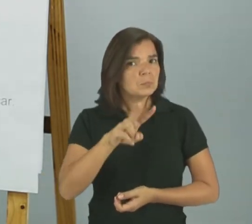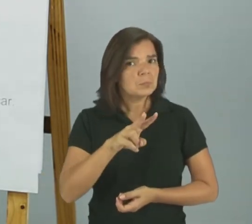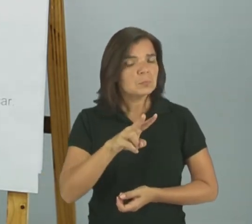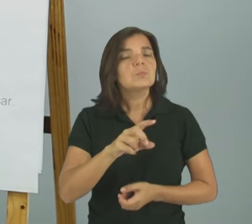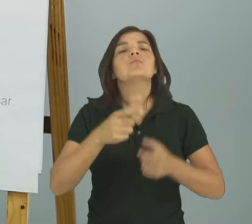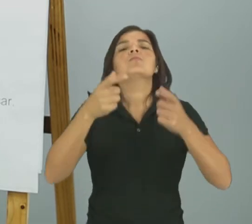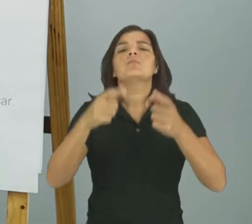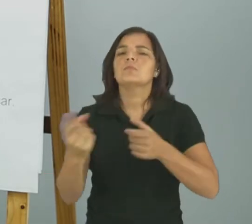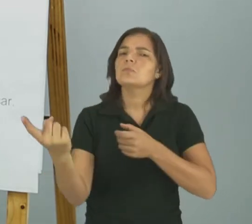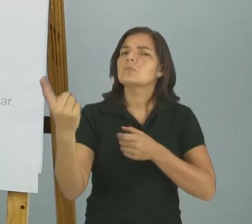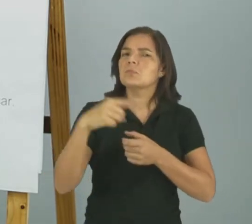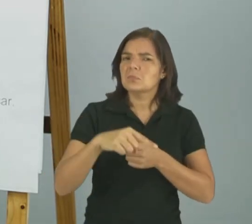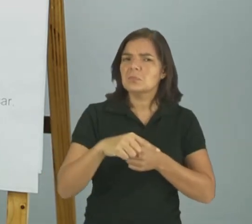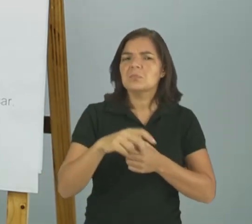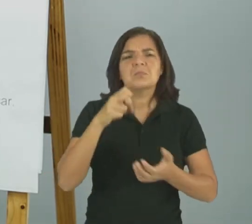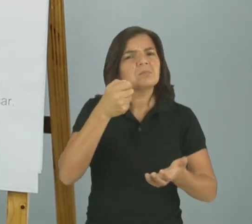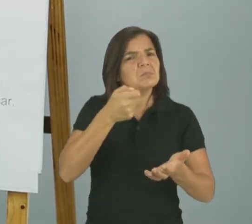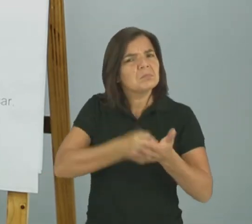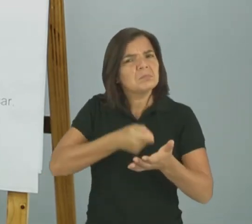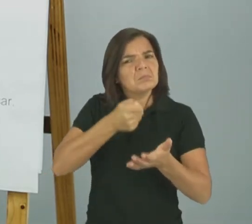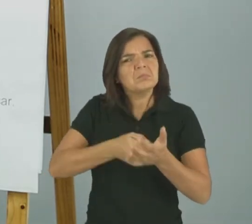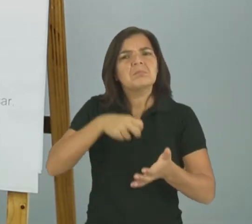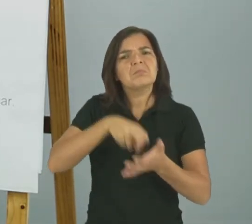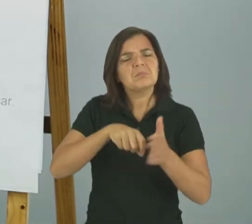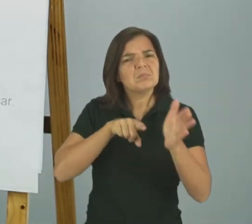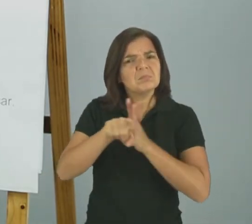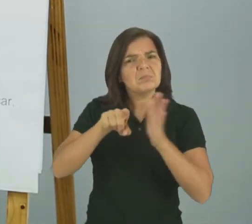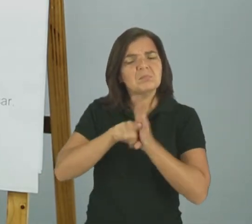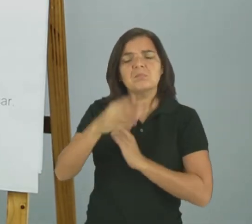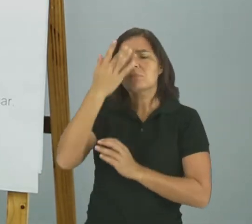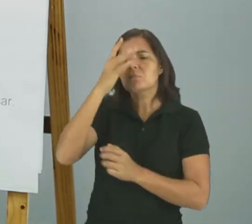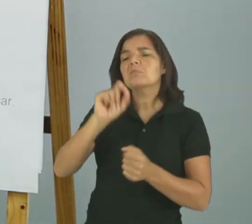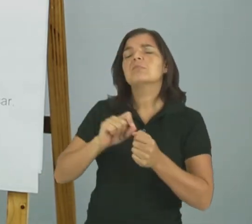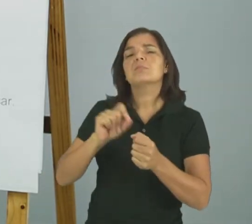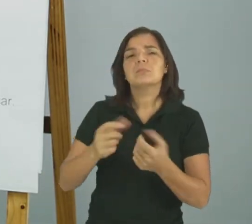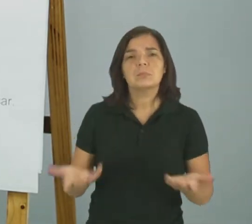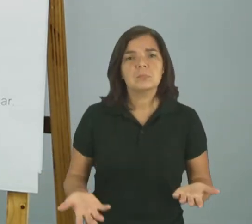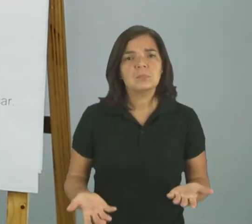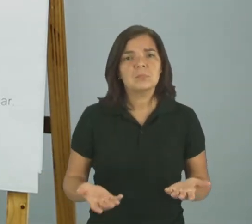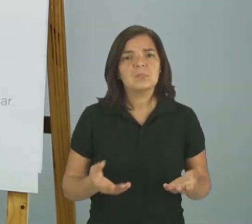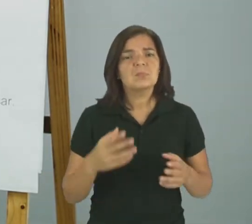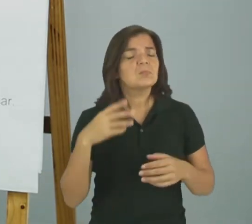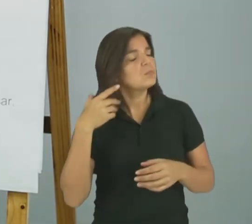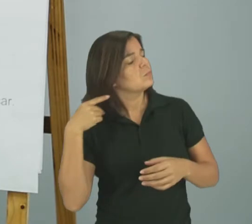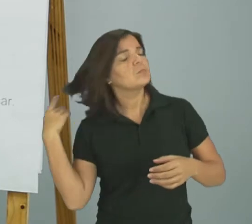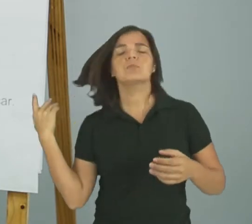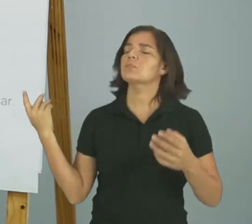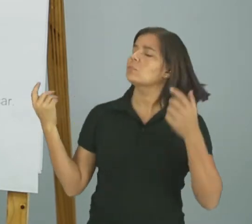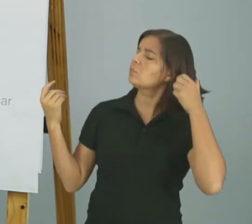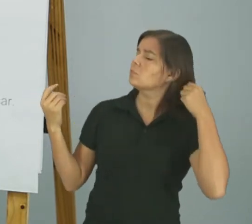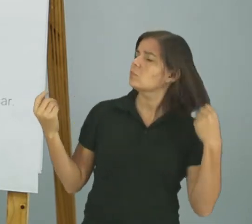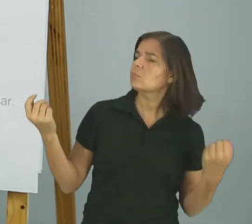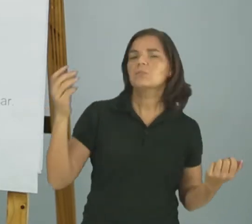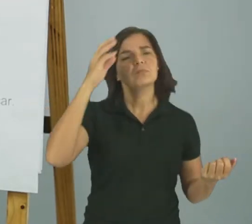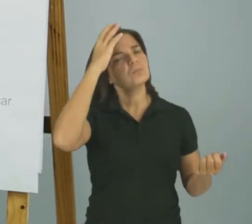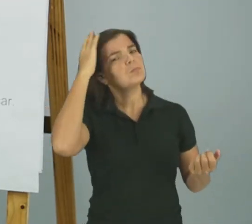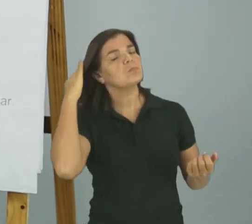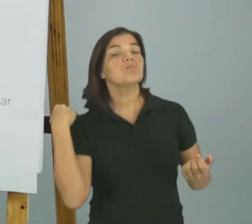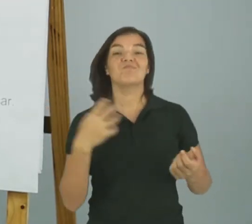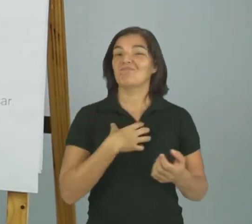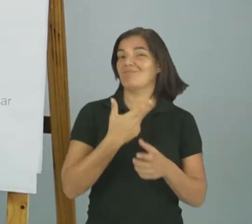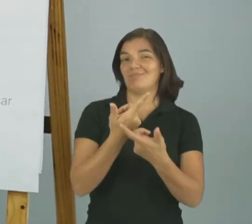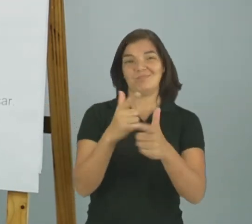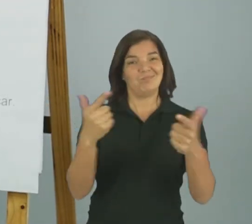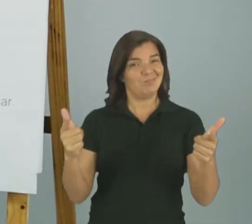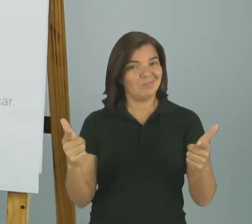onde vem Tantos caixinhos Pergunta e sem saber o que fazer Joga pra lá Puxa pra cá Jeito não